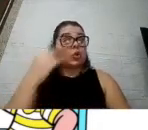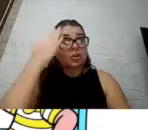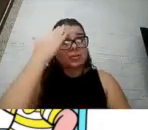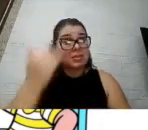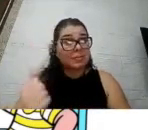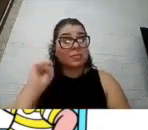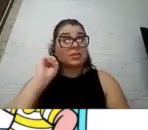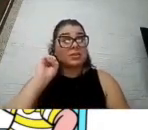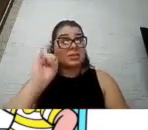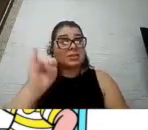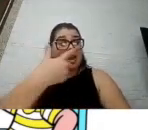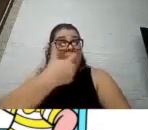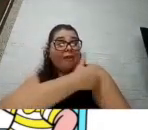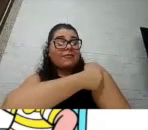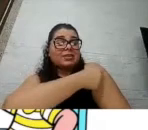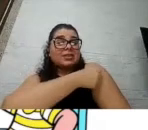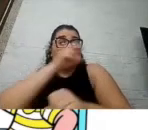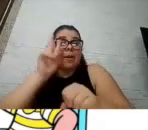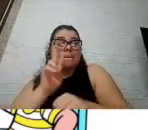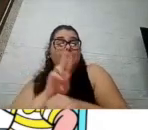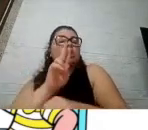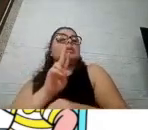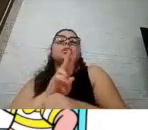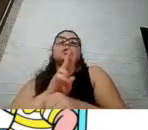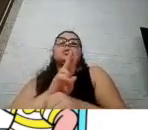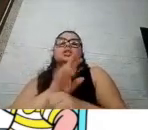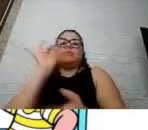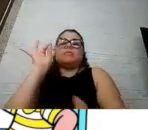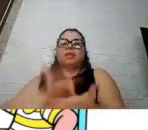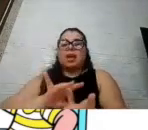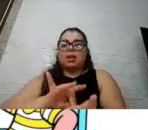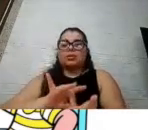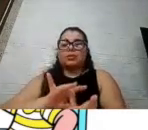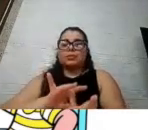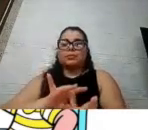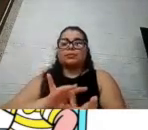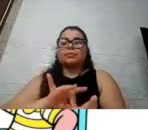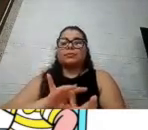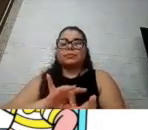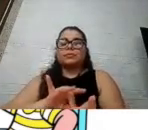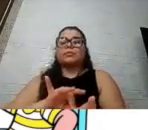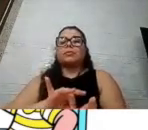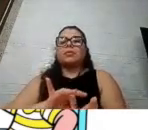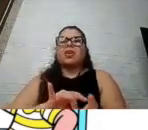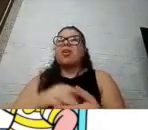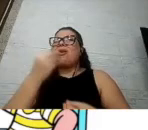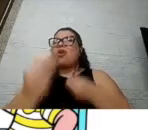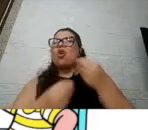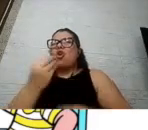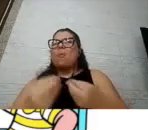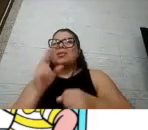assim, de uma maneira importante, né, qual vai ser essa taxa de proteção, 90% ou